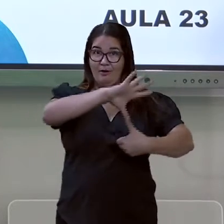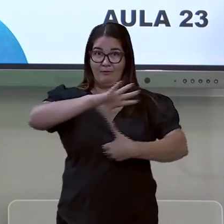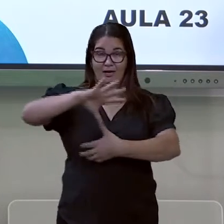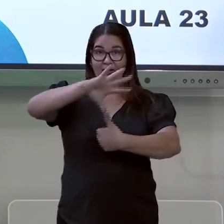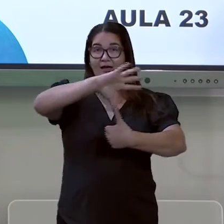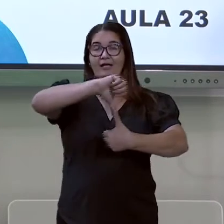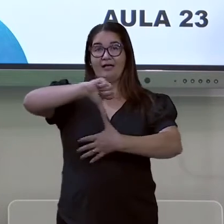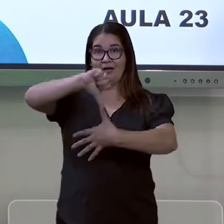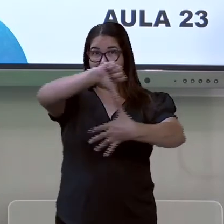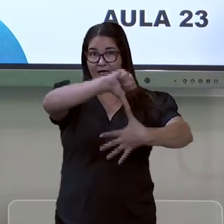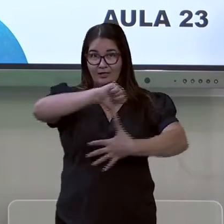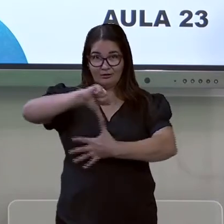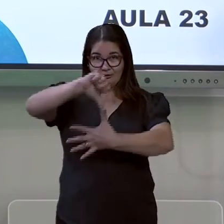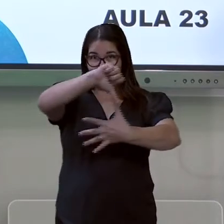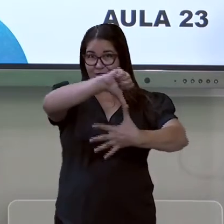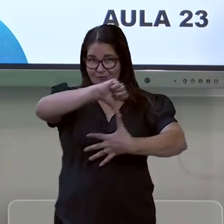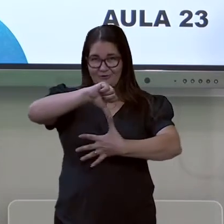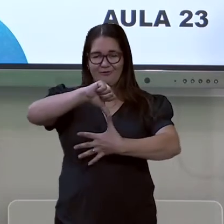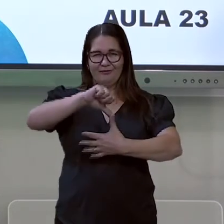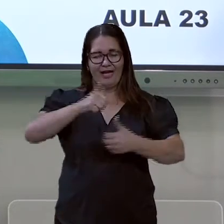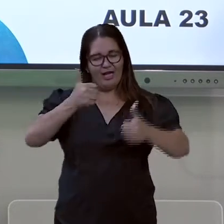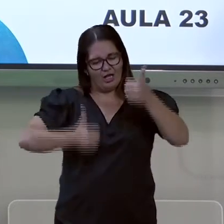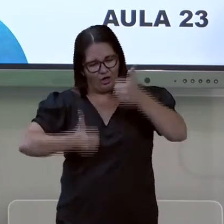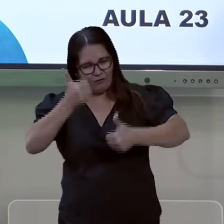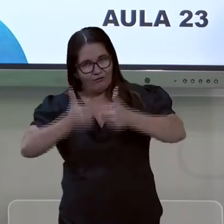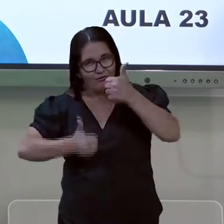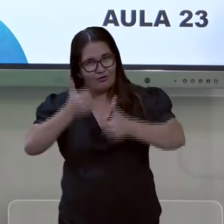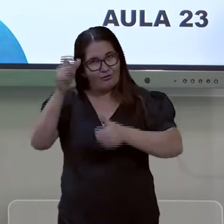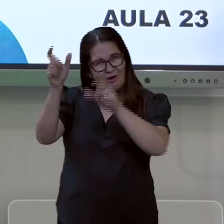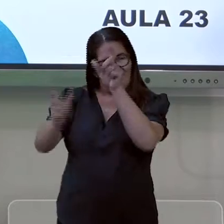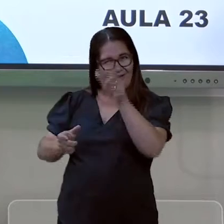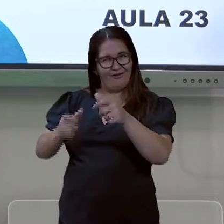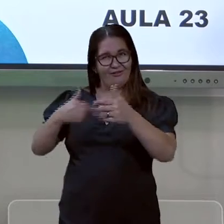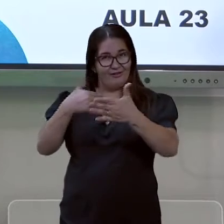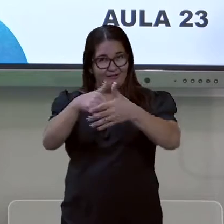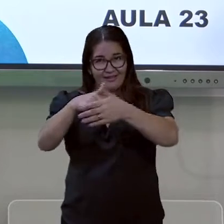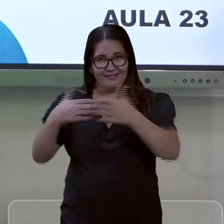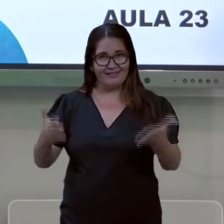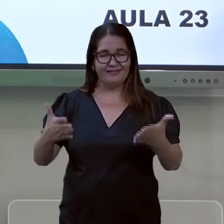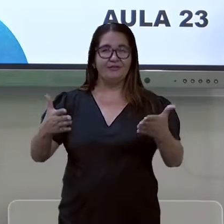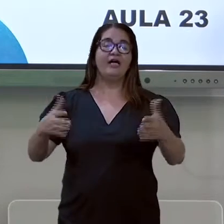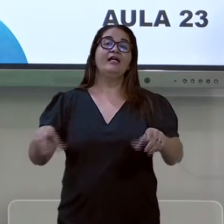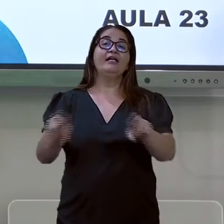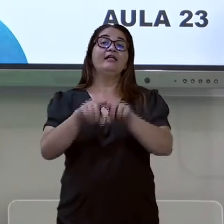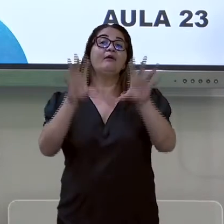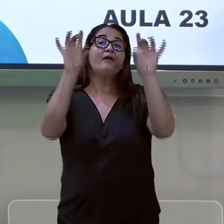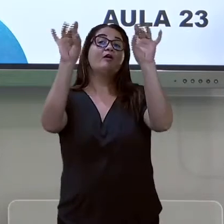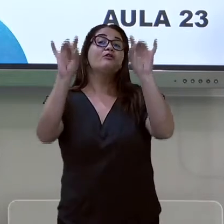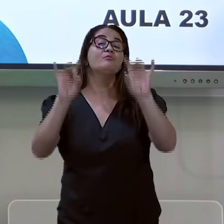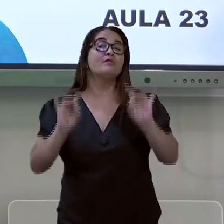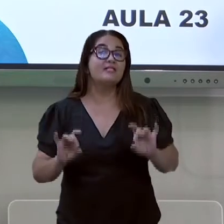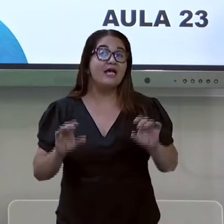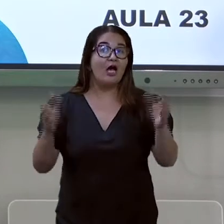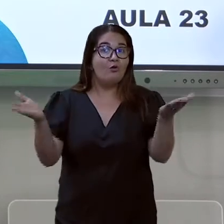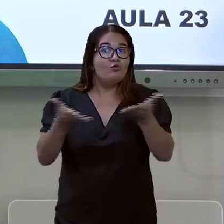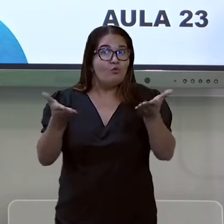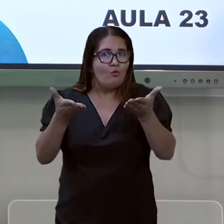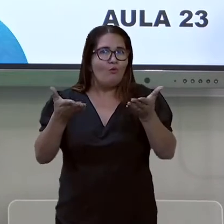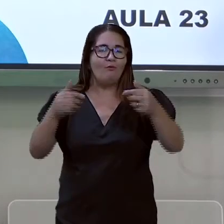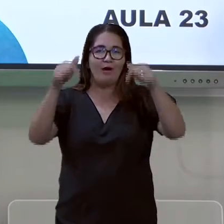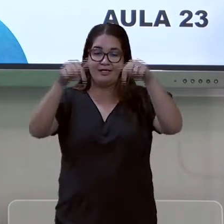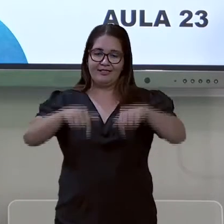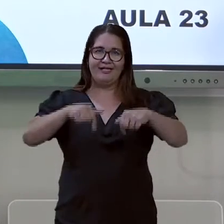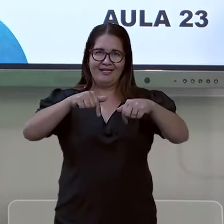mais ainda. Futebol. Em específico, estamos aprendendo sobre a Comebol